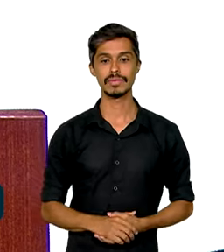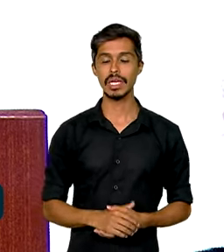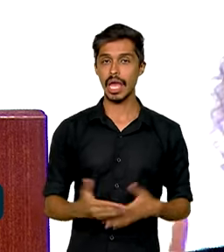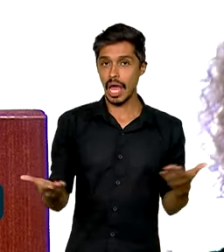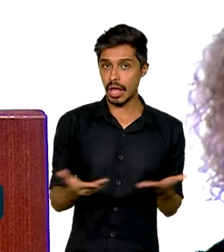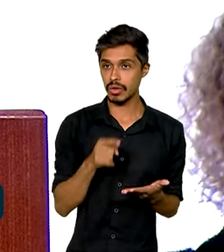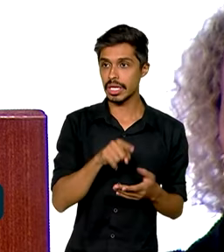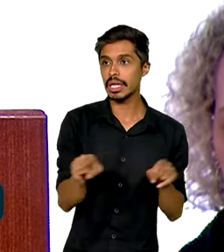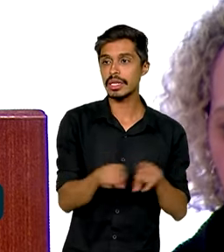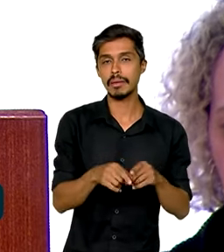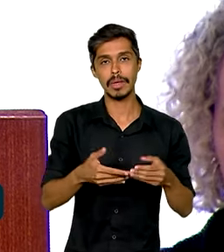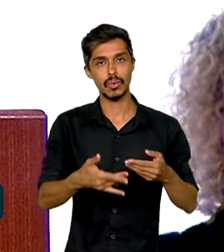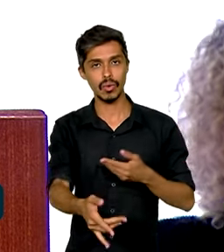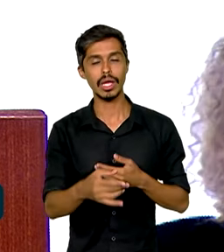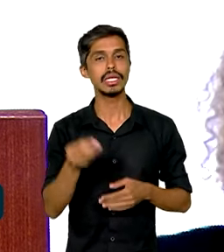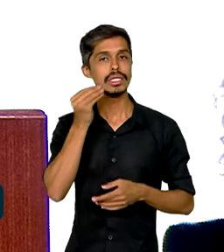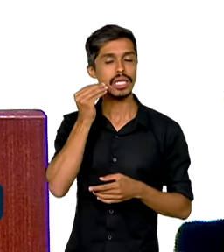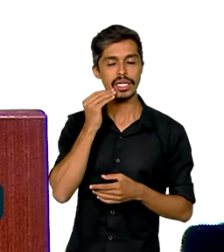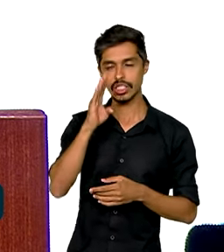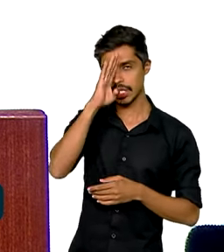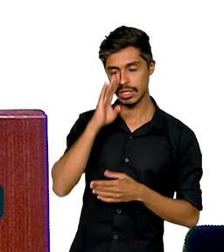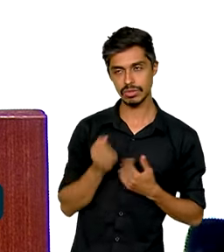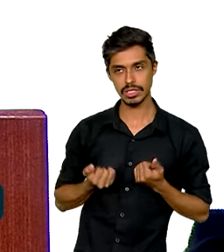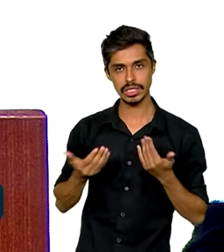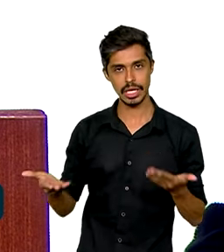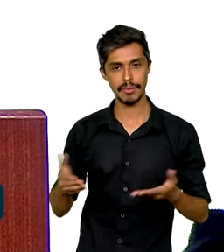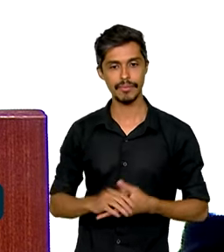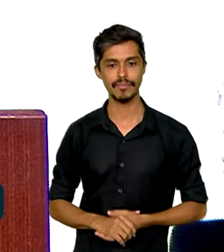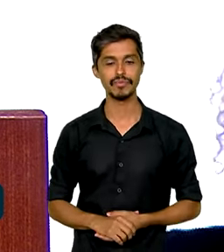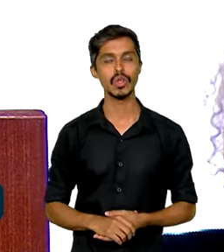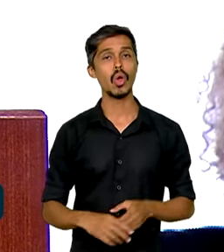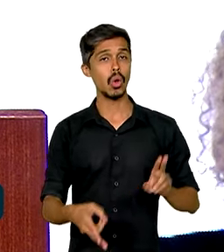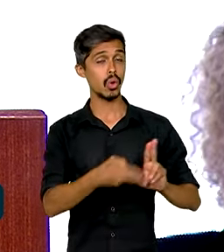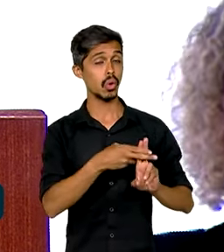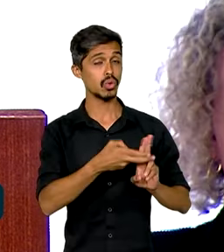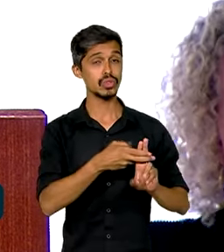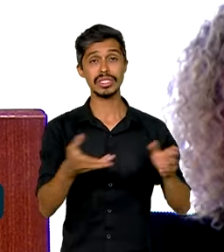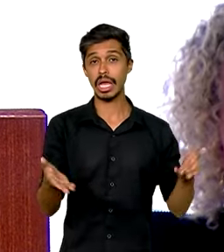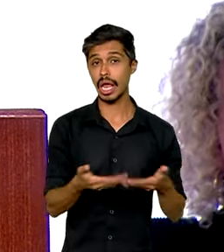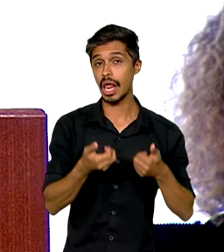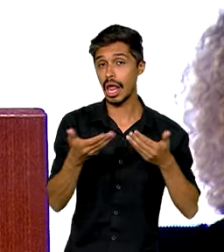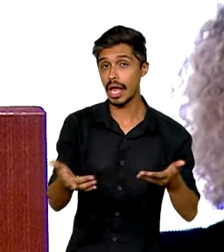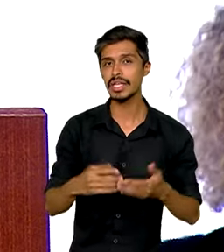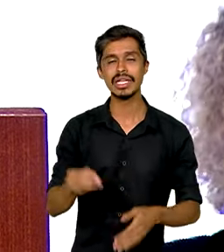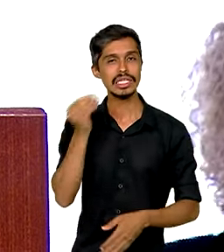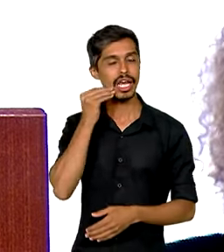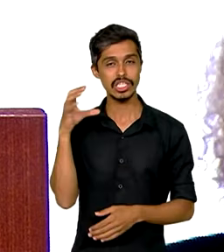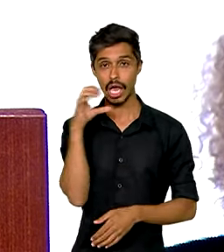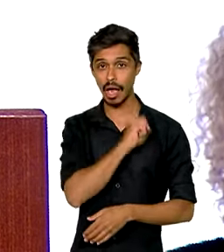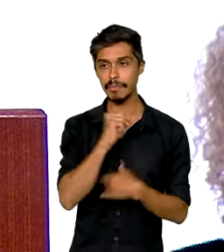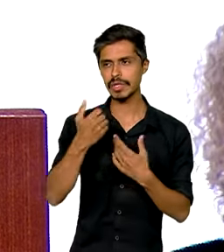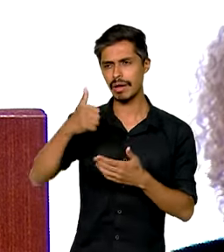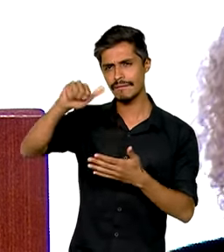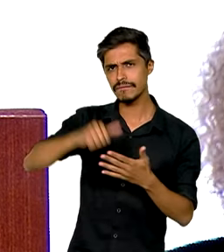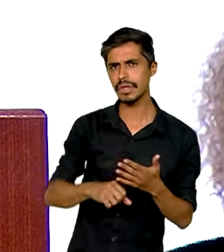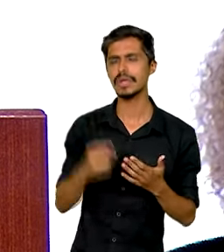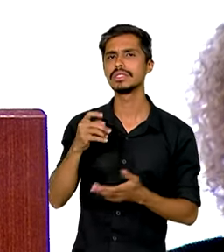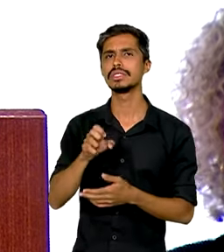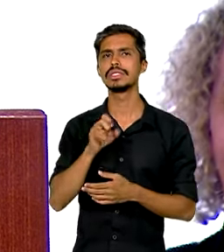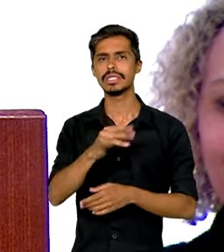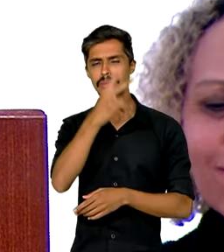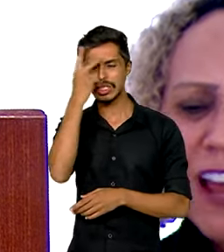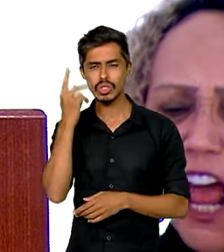que agora também passa a oferecer testes gratuitos. O SUS disponibilizará teste rápido para avaliação dos